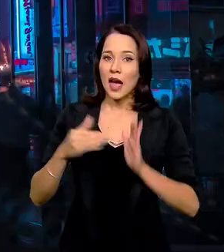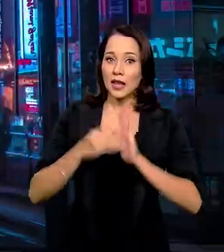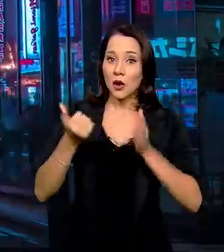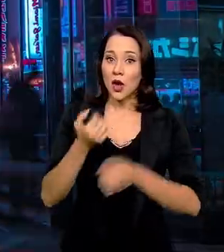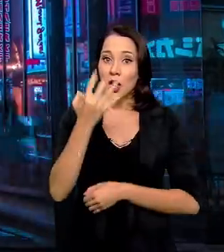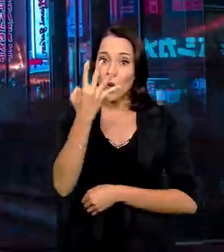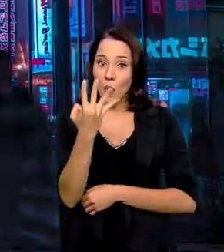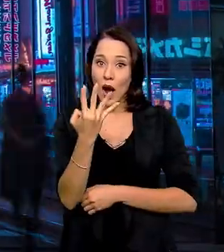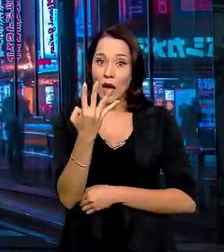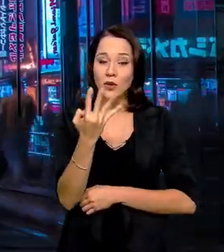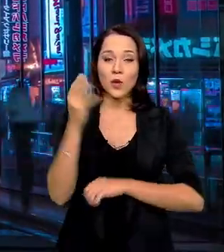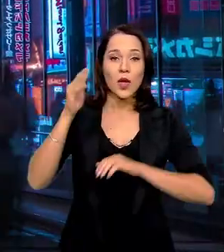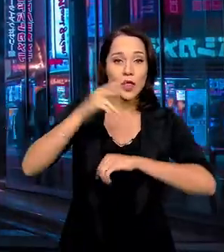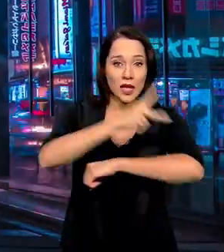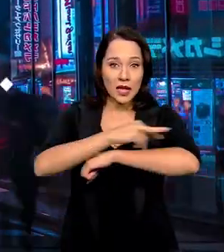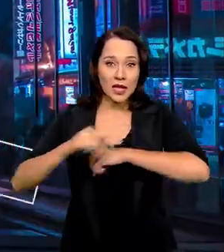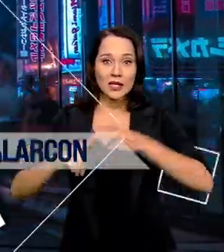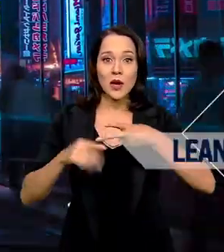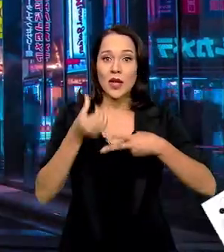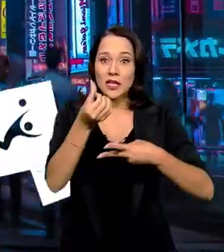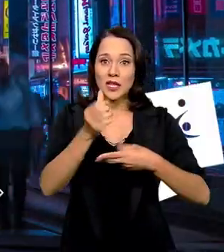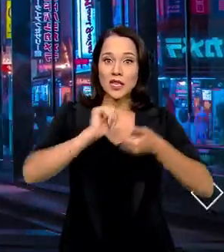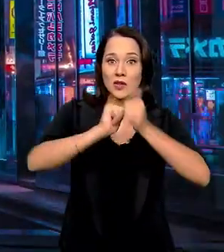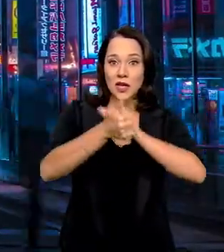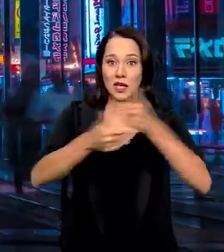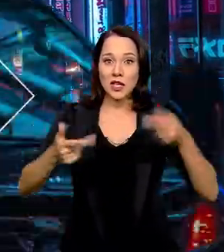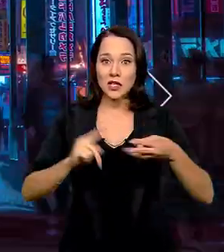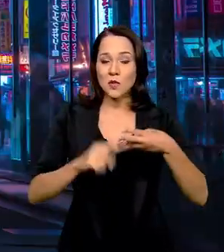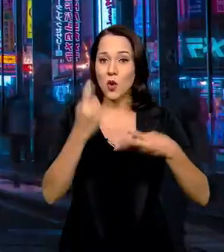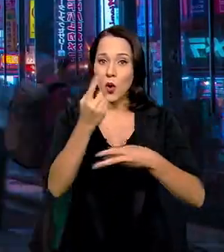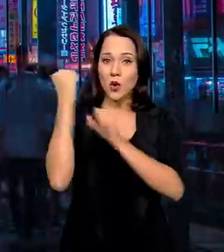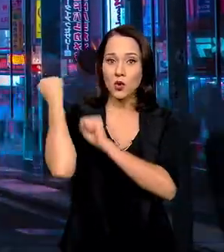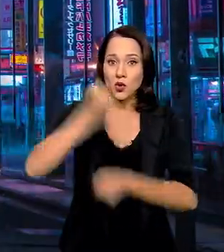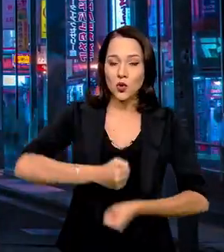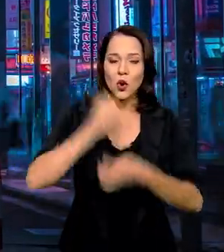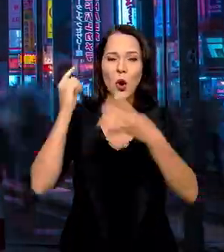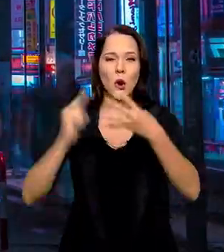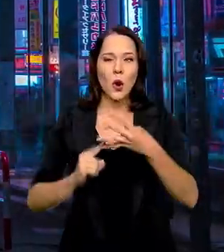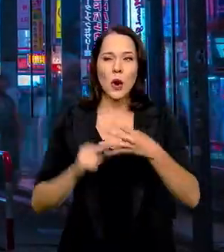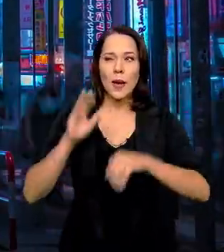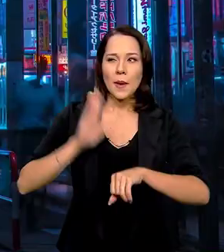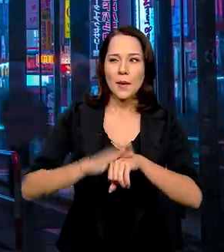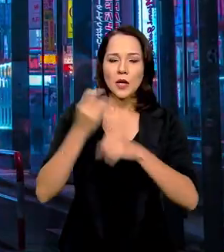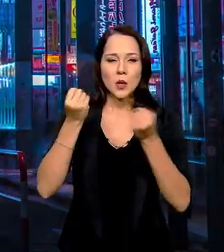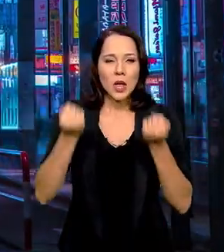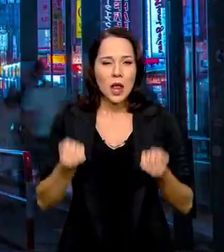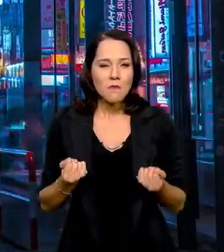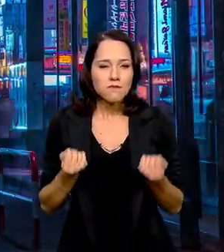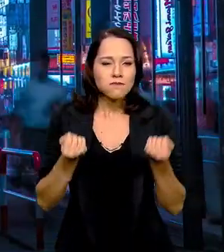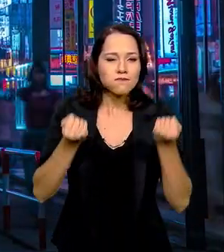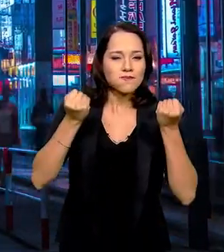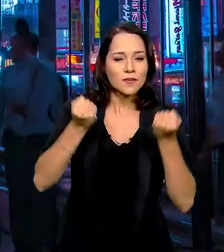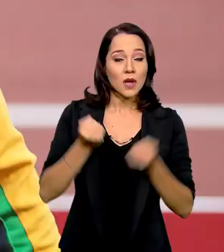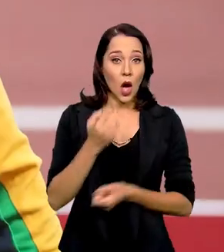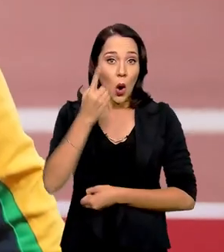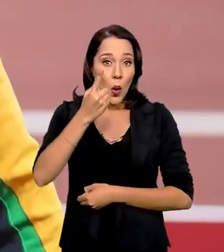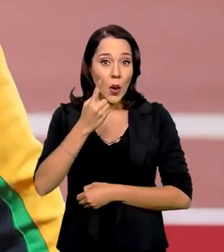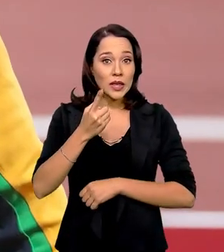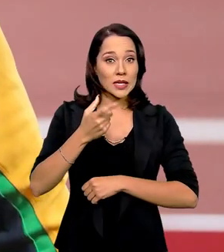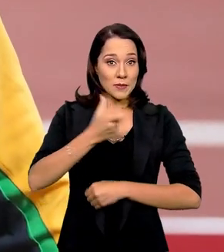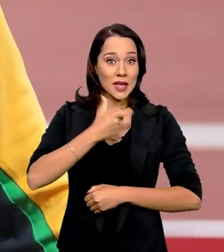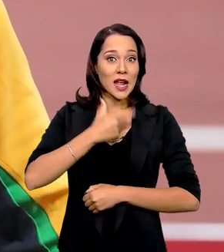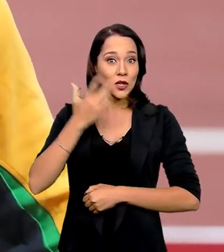Vamos lá, até agora são 4 na natação, 6 no atletismo, uma no judô e outra no levantamento de peso.